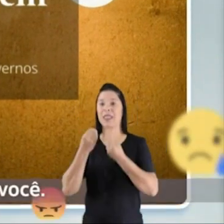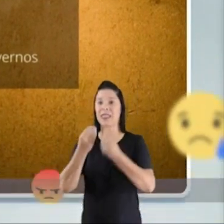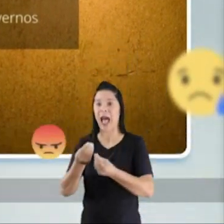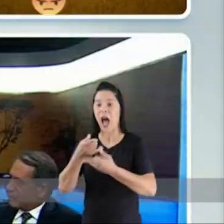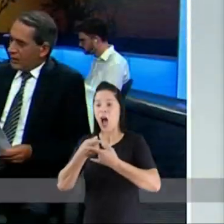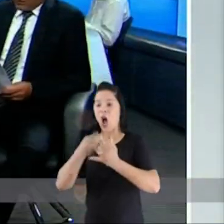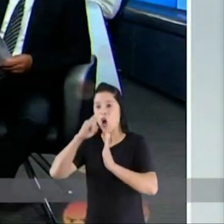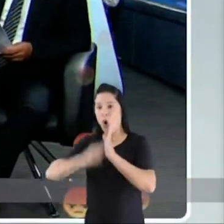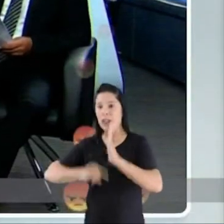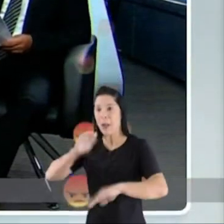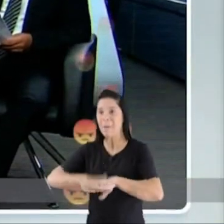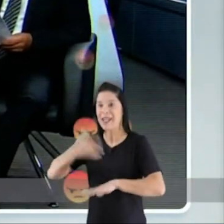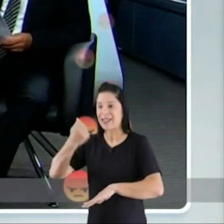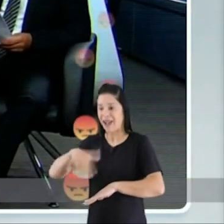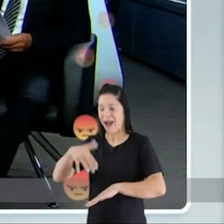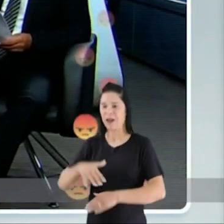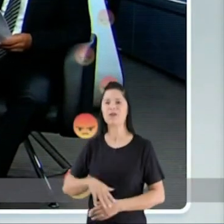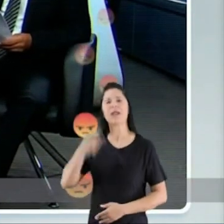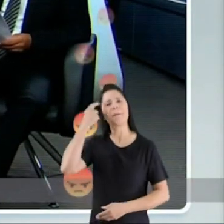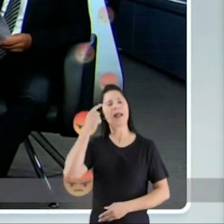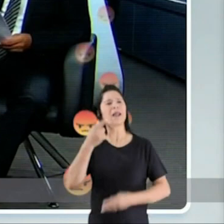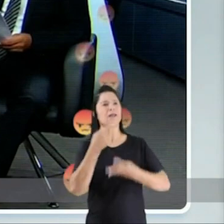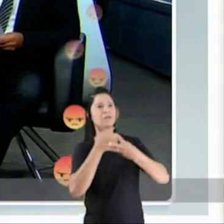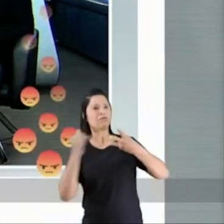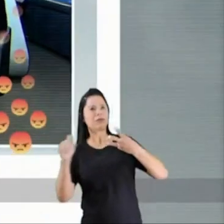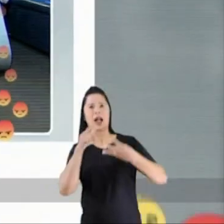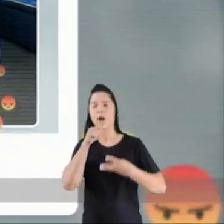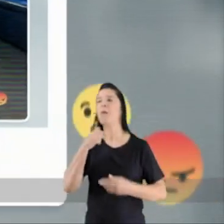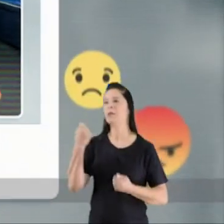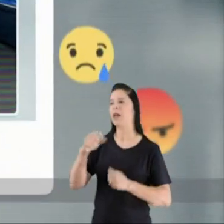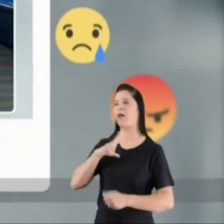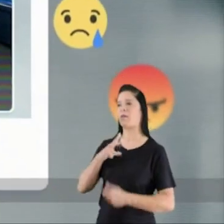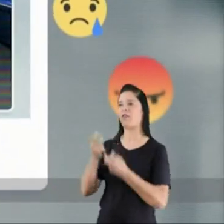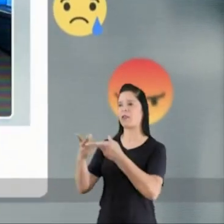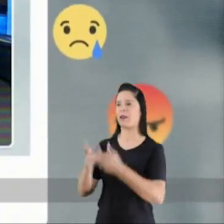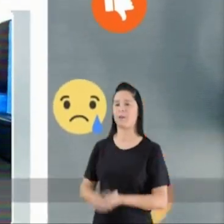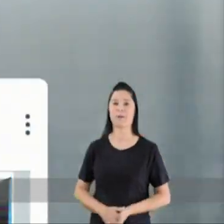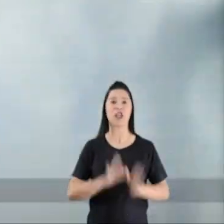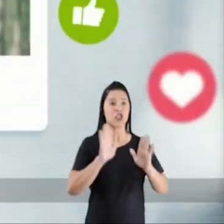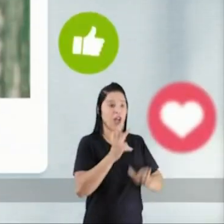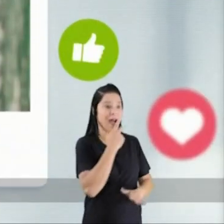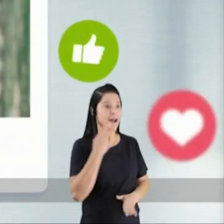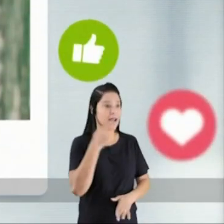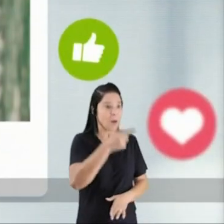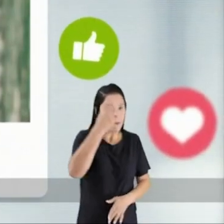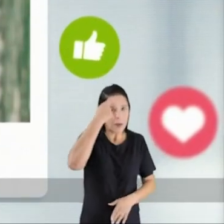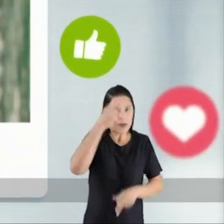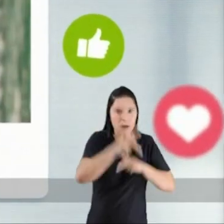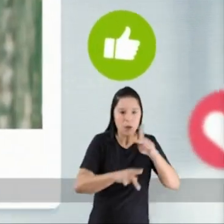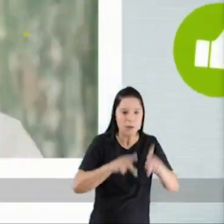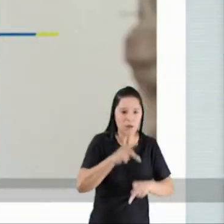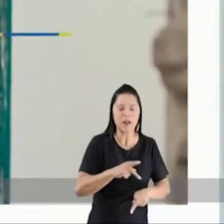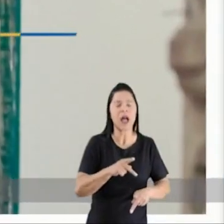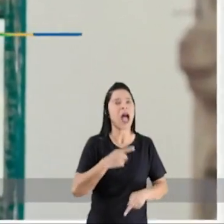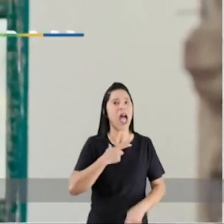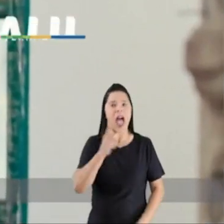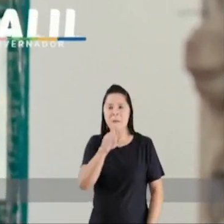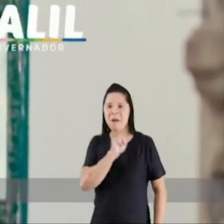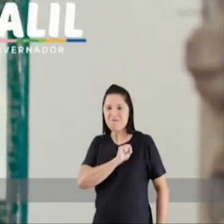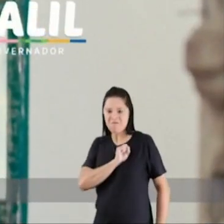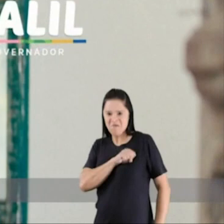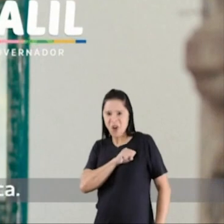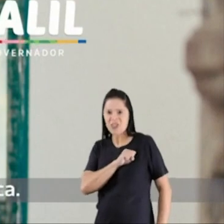cara para você. O que o senhor pensa de Semig e Copasa? Precisam ser privatizados. Já o Calil pensa no povo. É uma